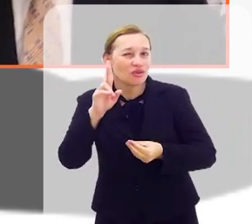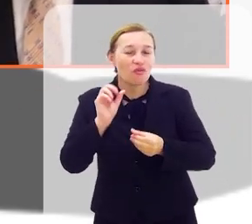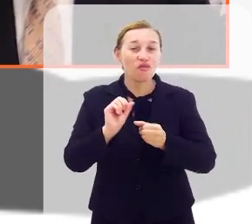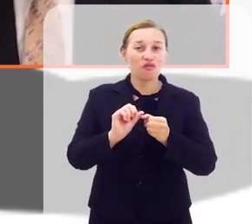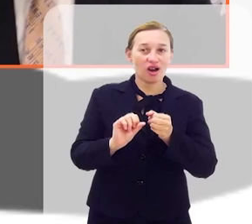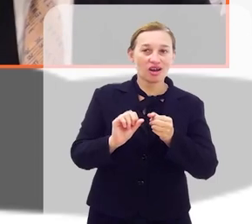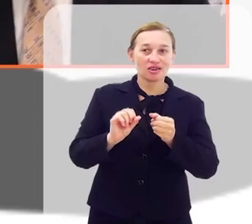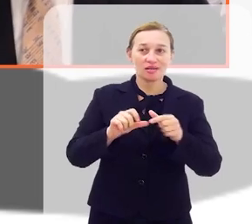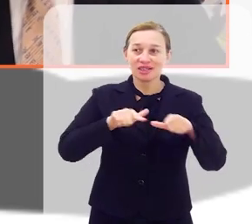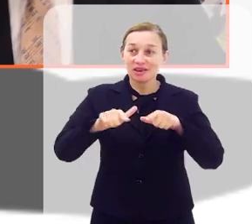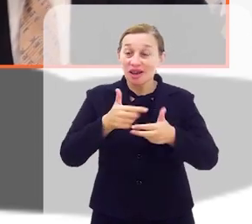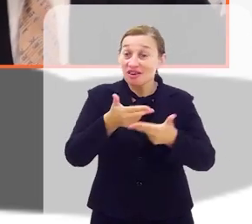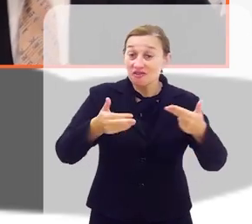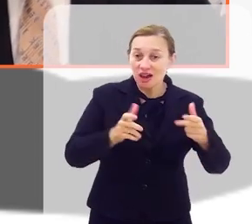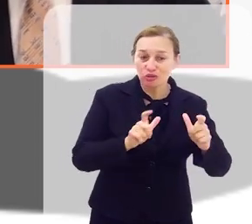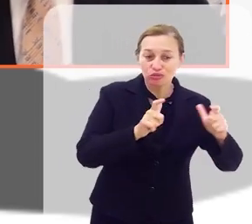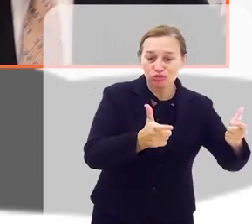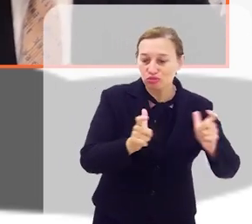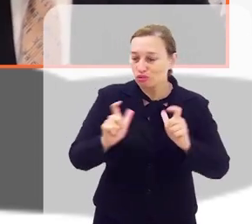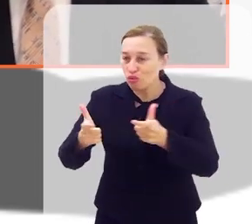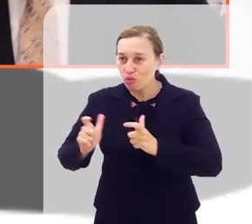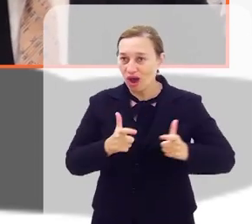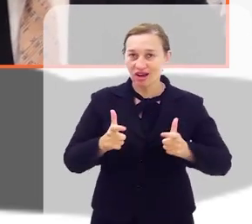para atuar em tantas áreas.